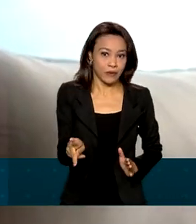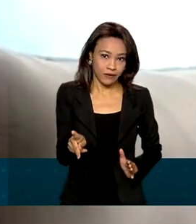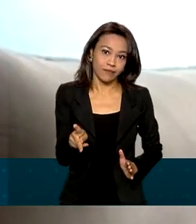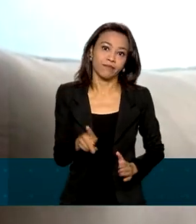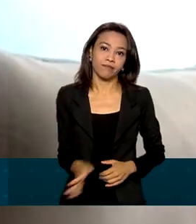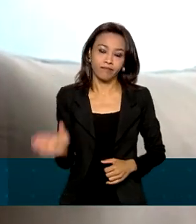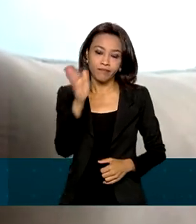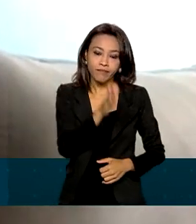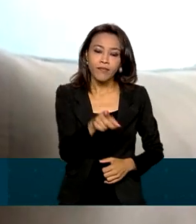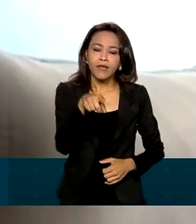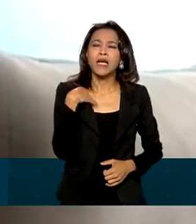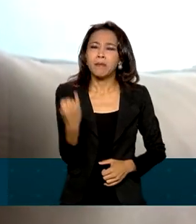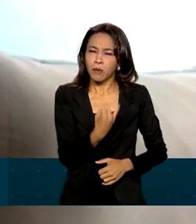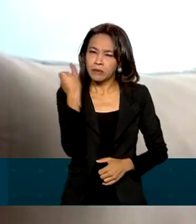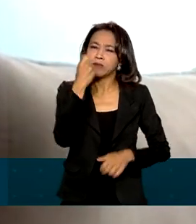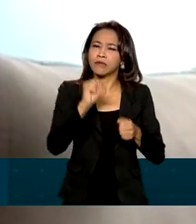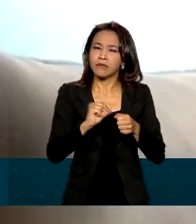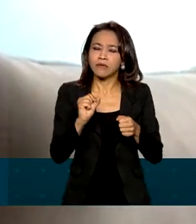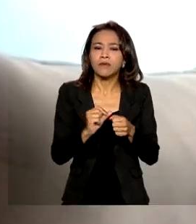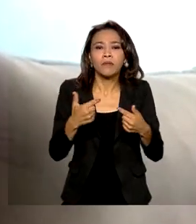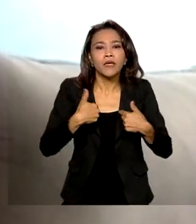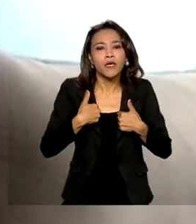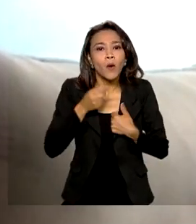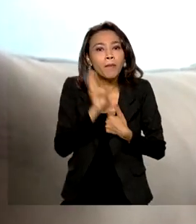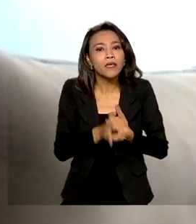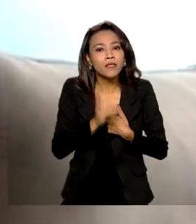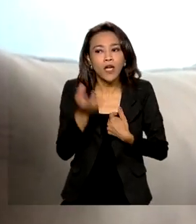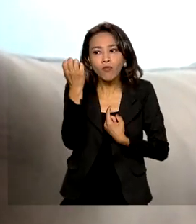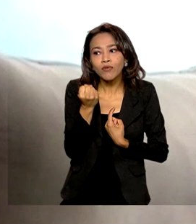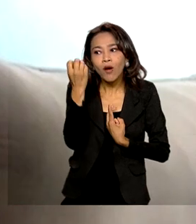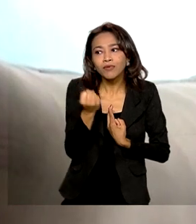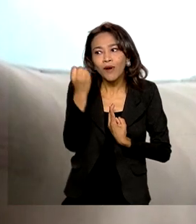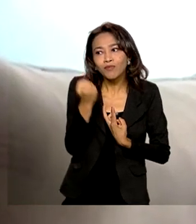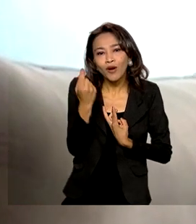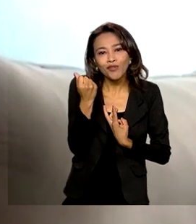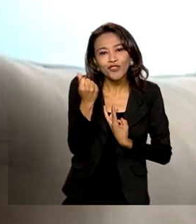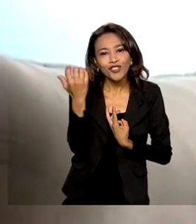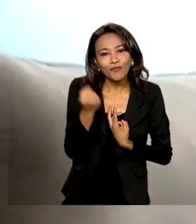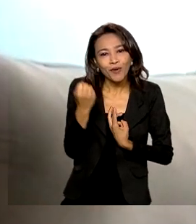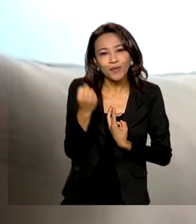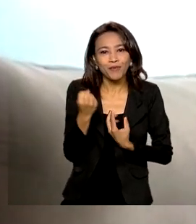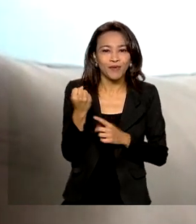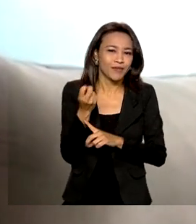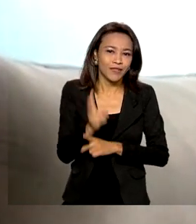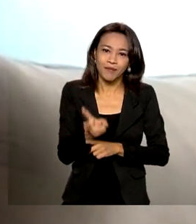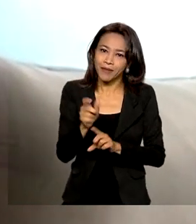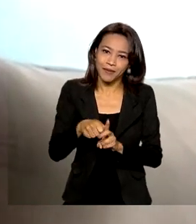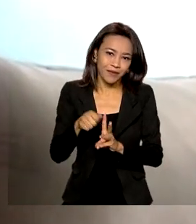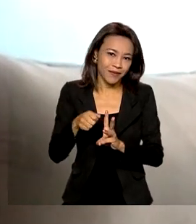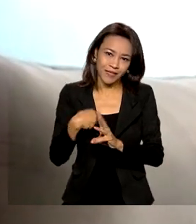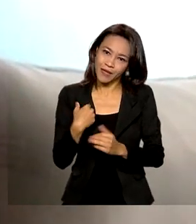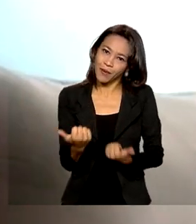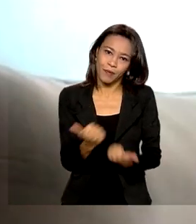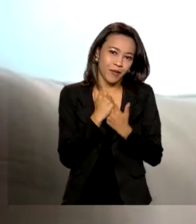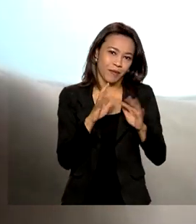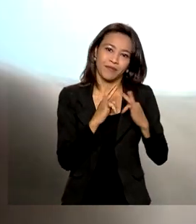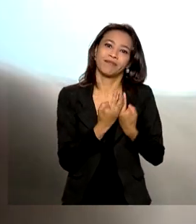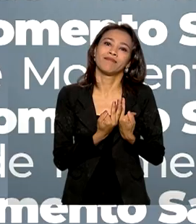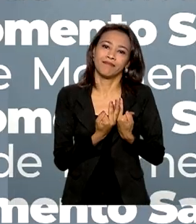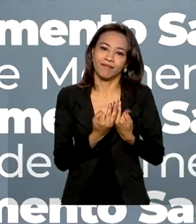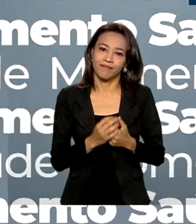mim é importante fazer para que eu possa manter o recebimento mensal do meu benefício, que é o sustento da minha família.